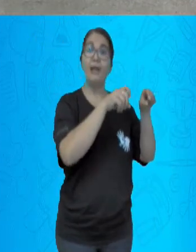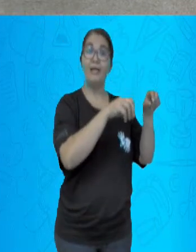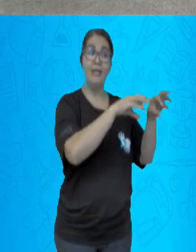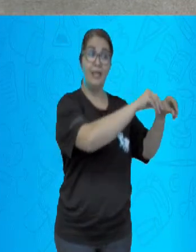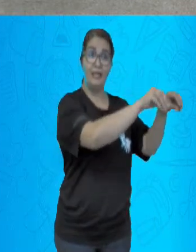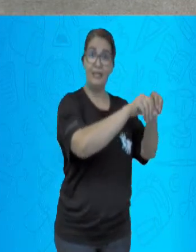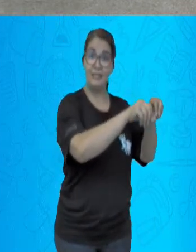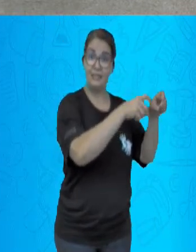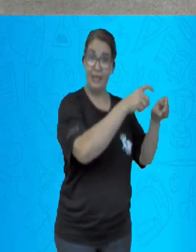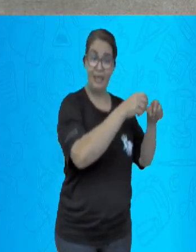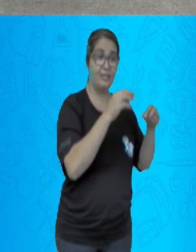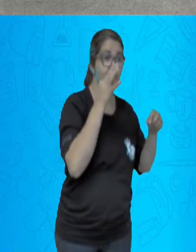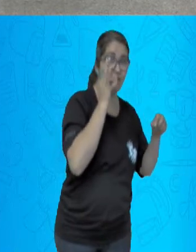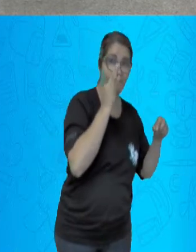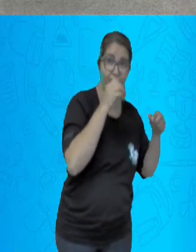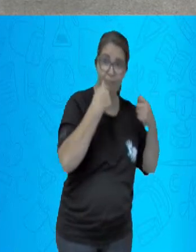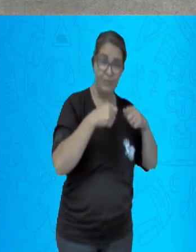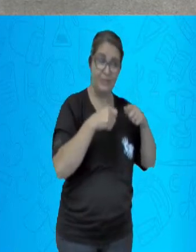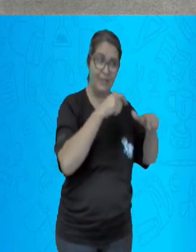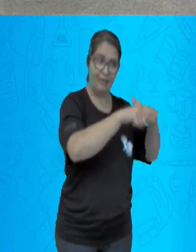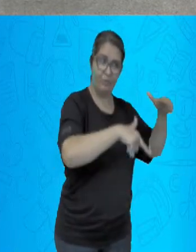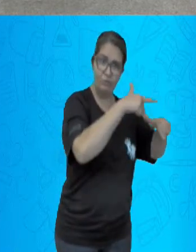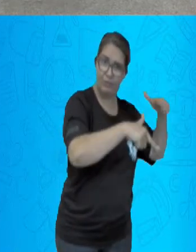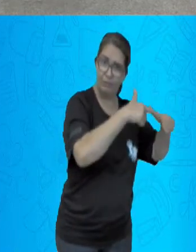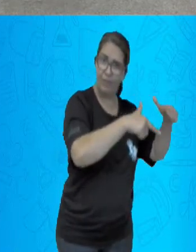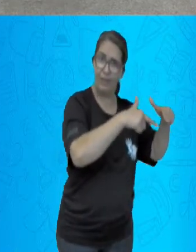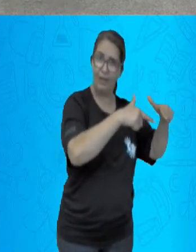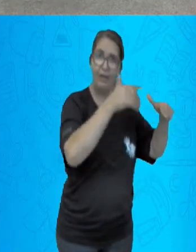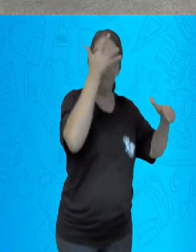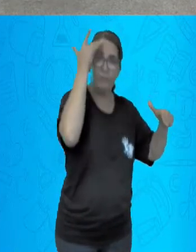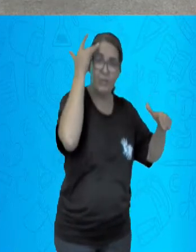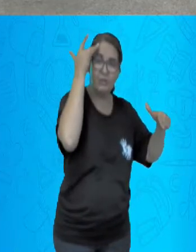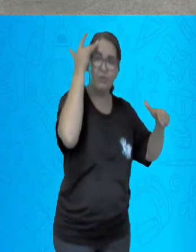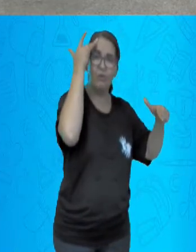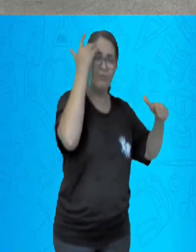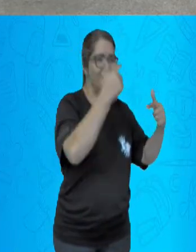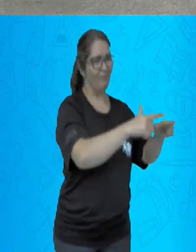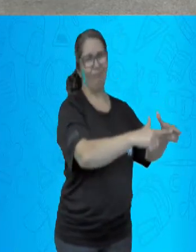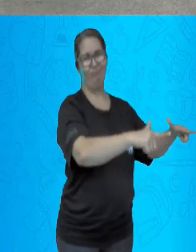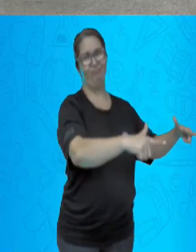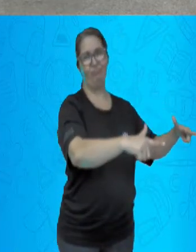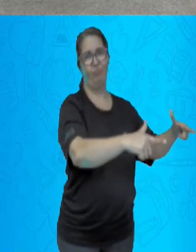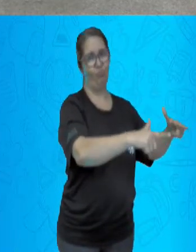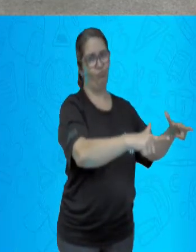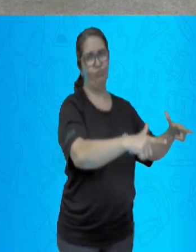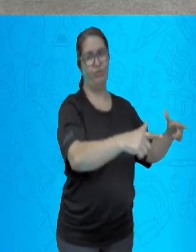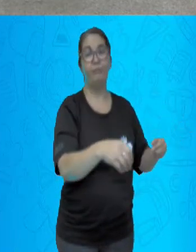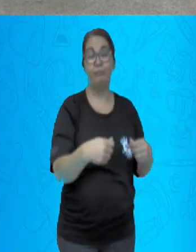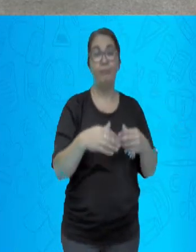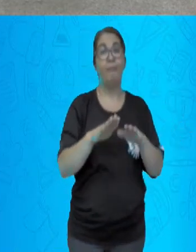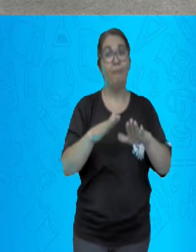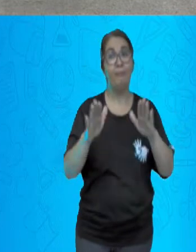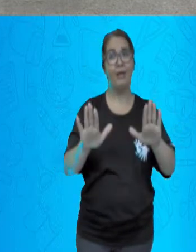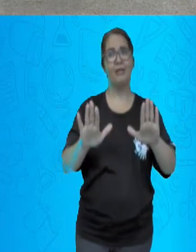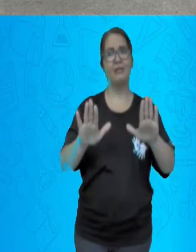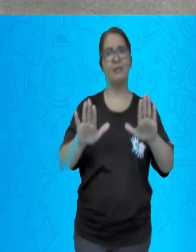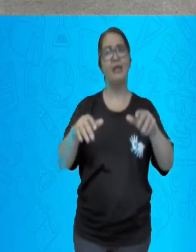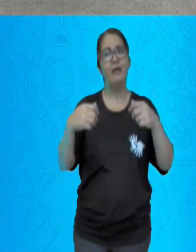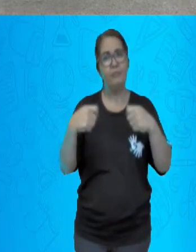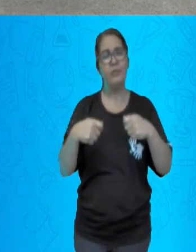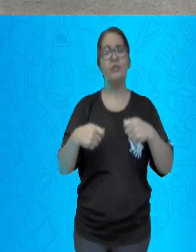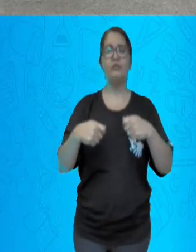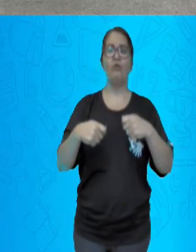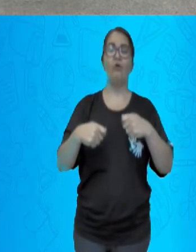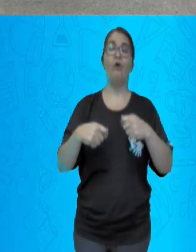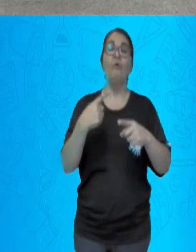utilizada até então, tornou-se objetivo de defesa crítica e pressão por parte de